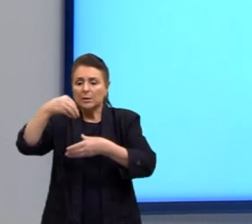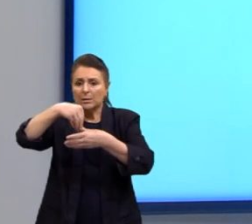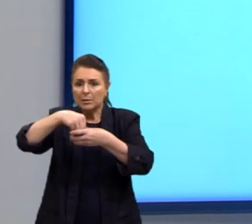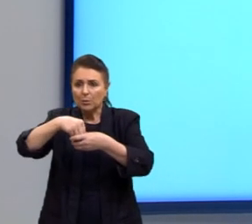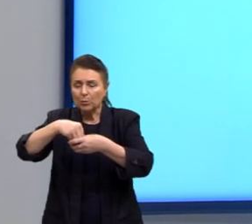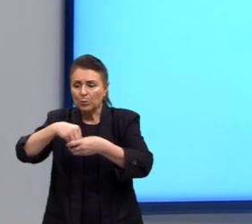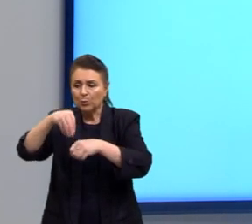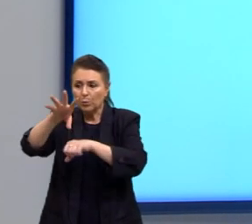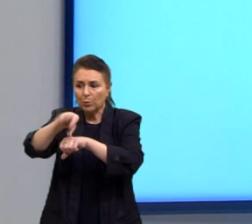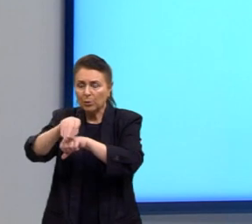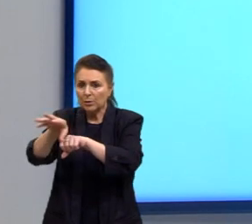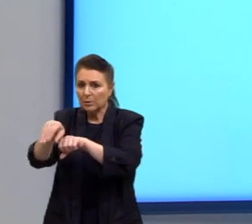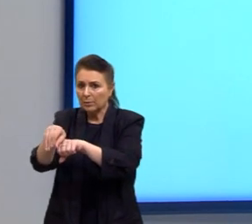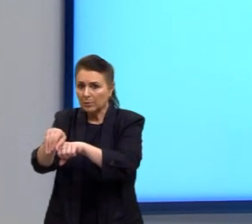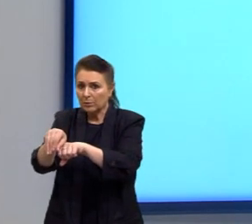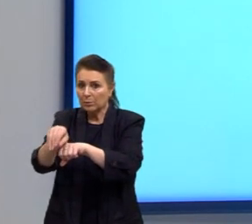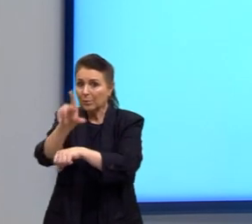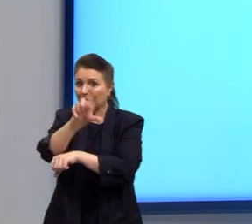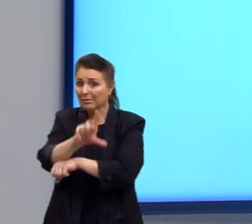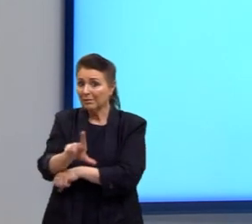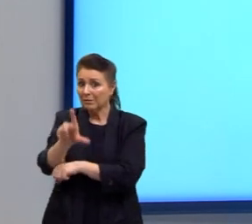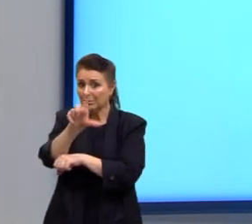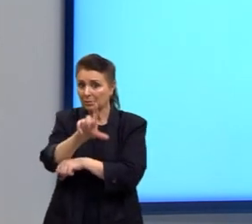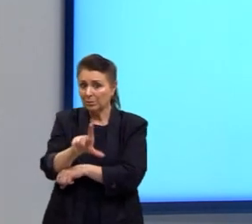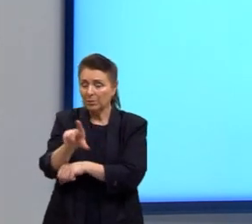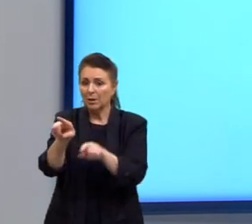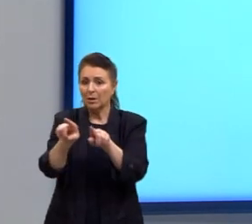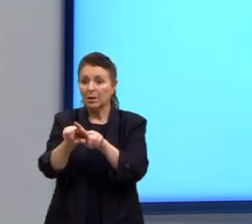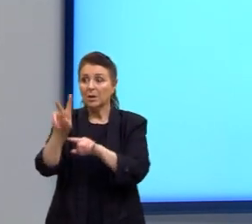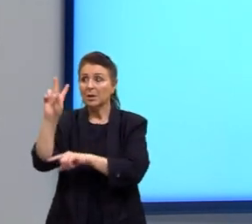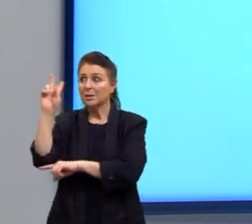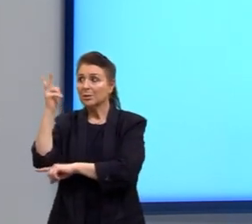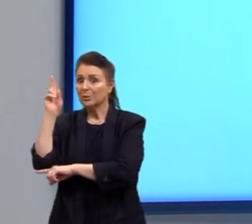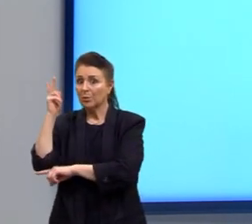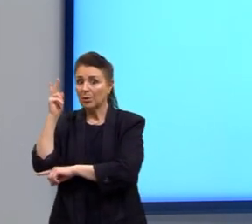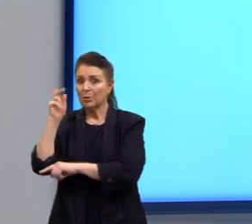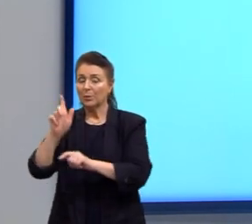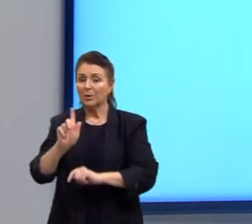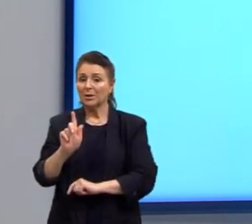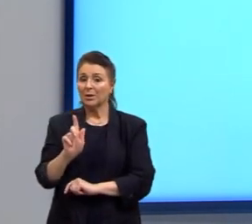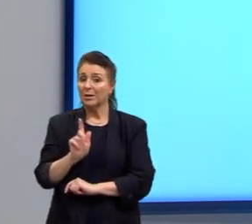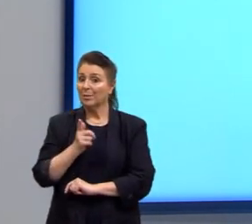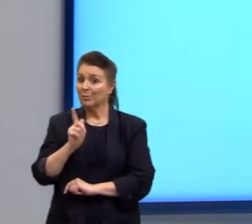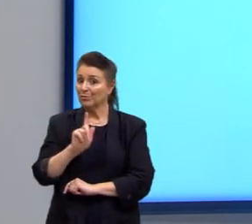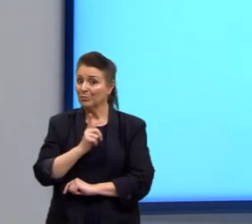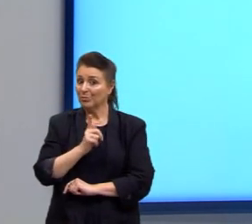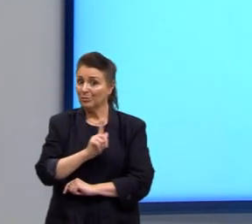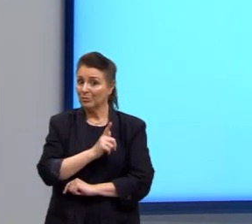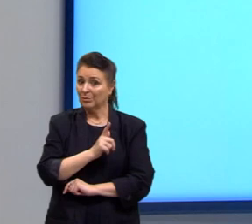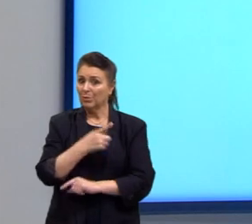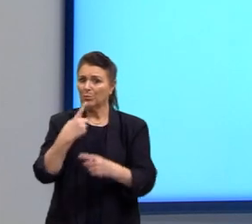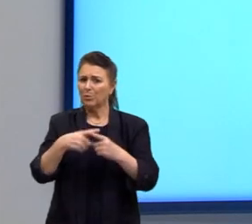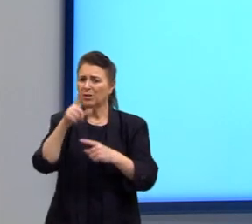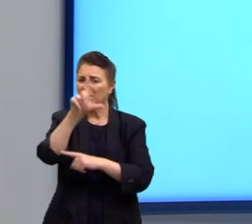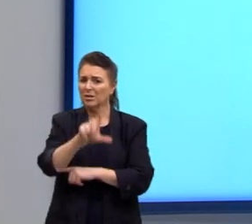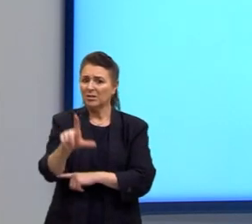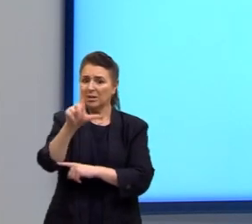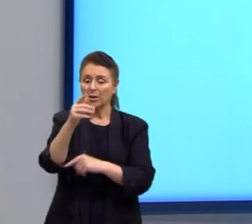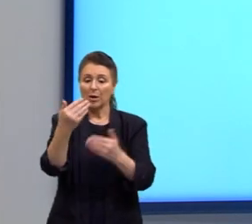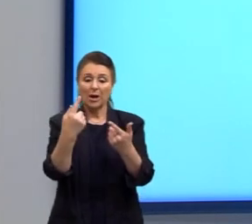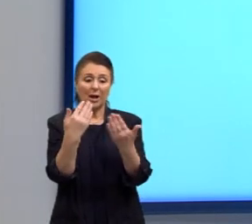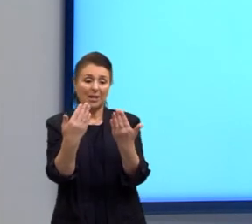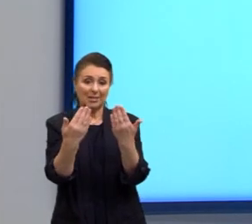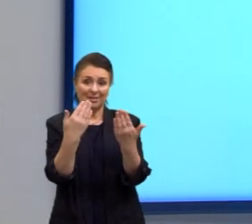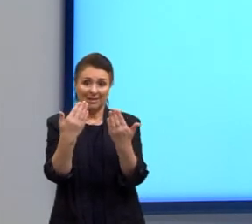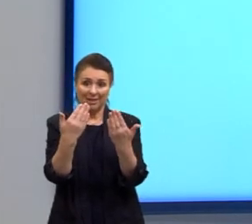conhecimentos literários históricos e gramaticais. Por que literário? Porque a análise que o Enem